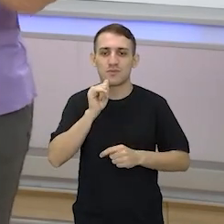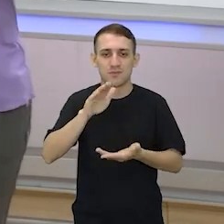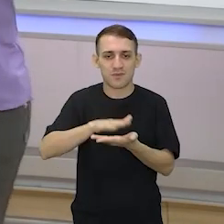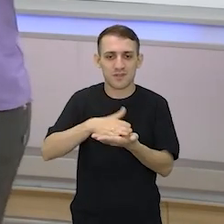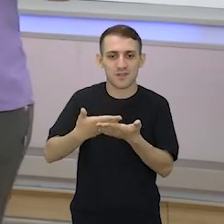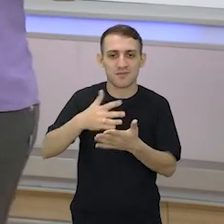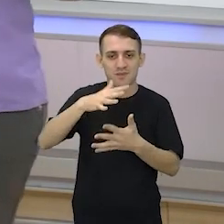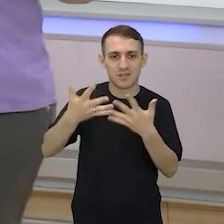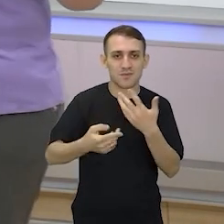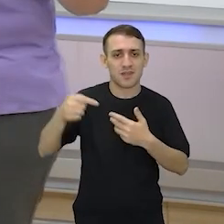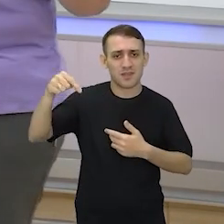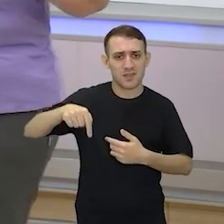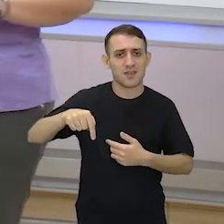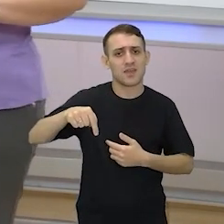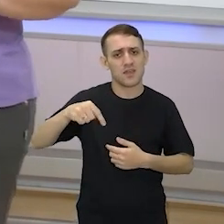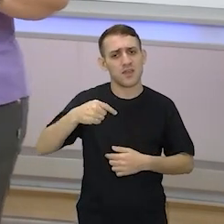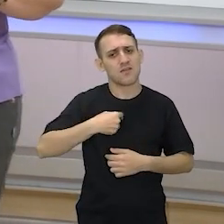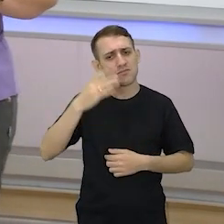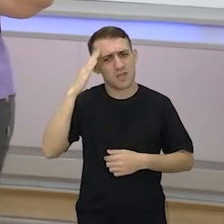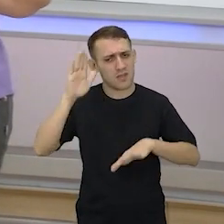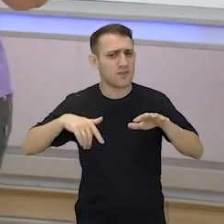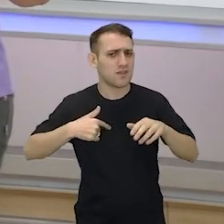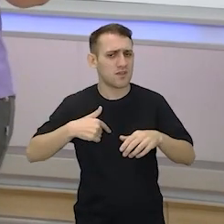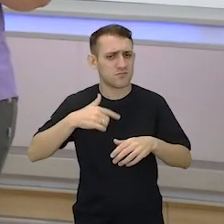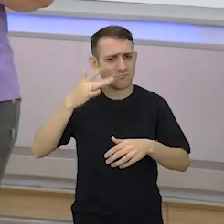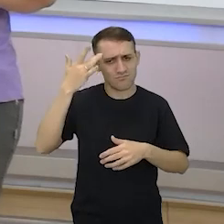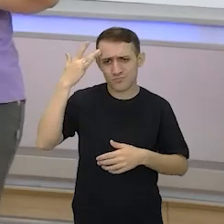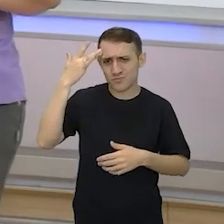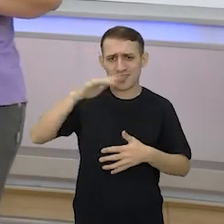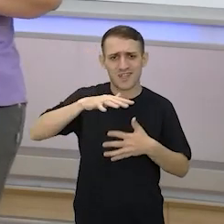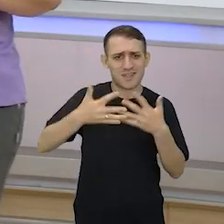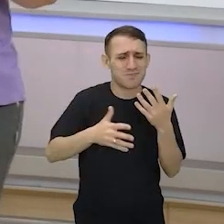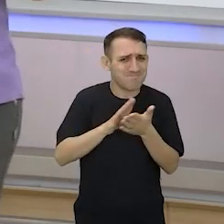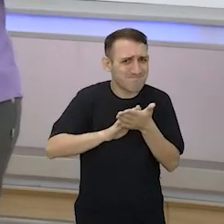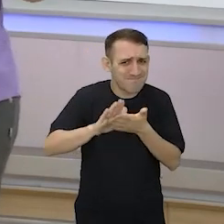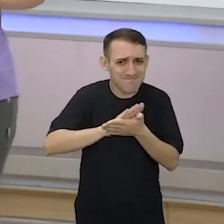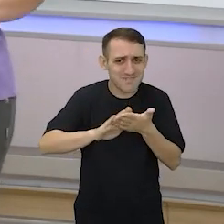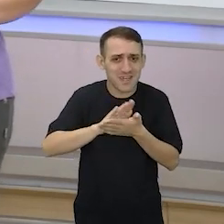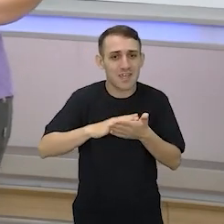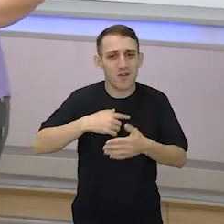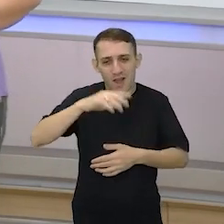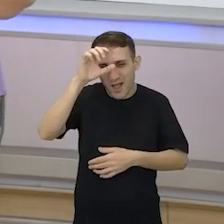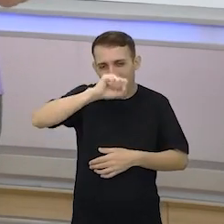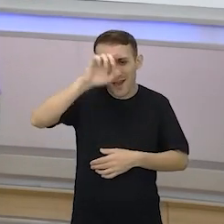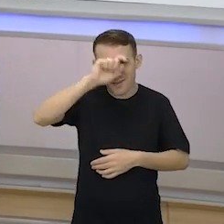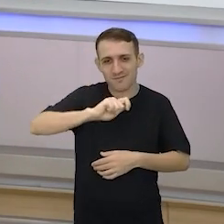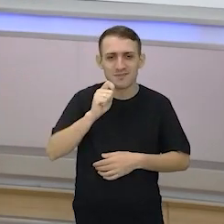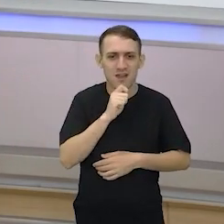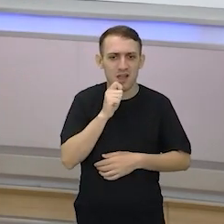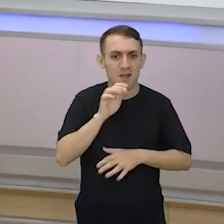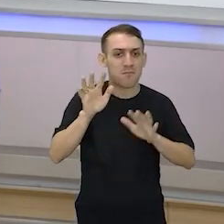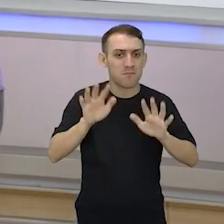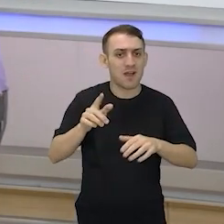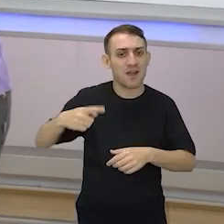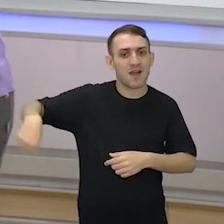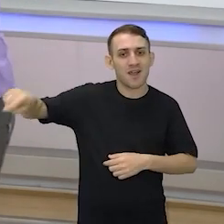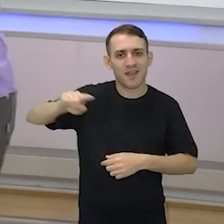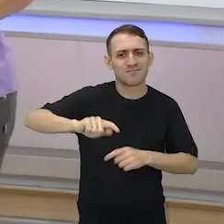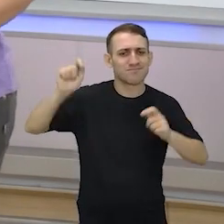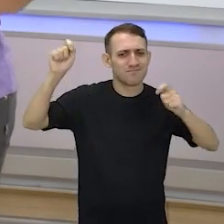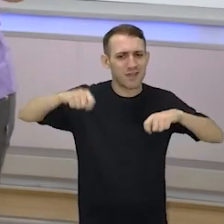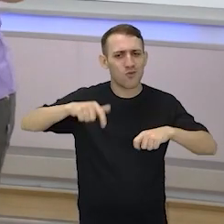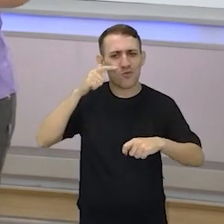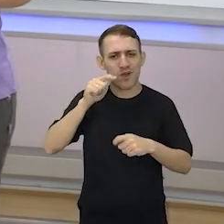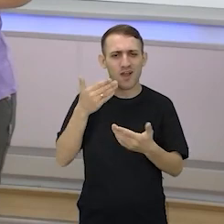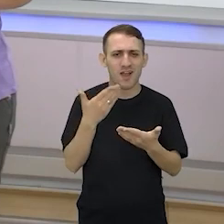nossos intérpretes. Eu posso não saber Libras, quase nada. Estou aprendendo ainda. Mas eles aí conseguem